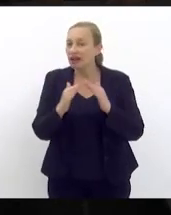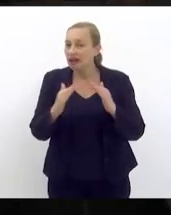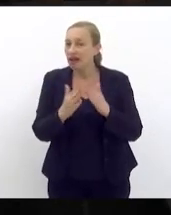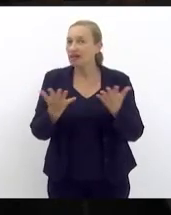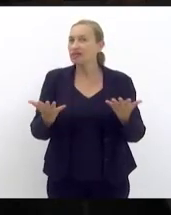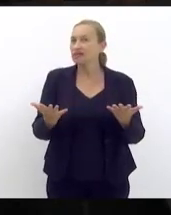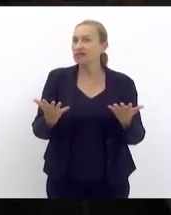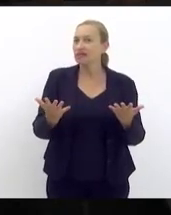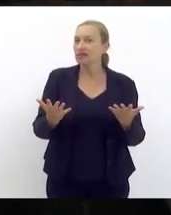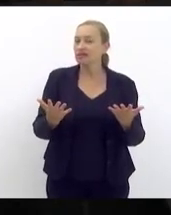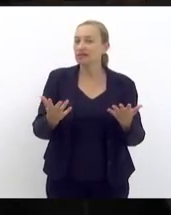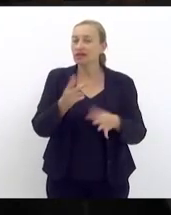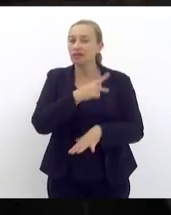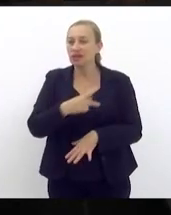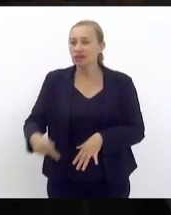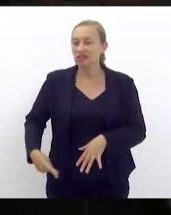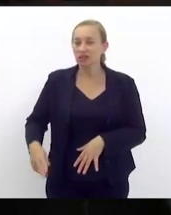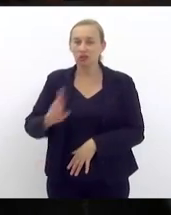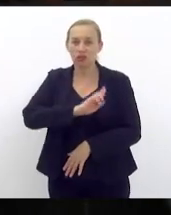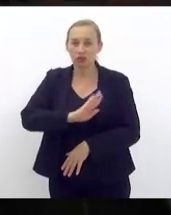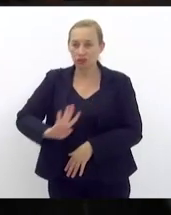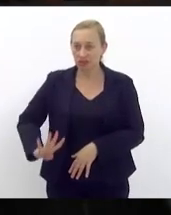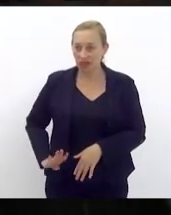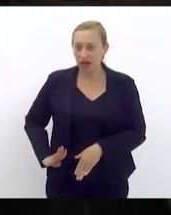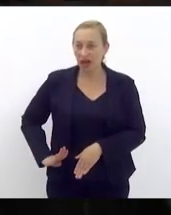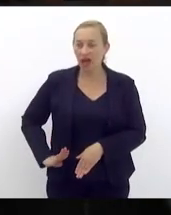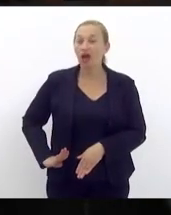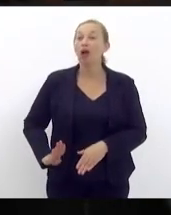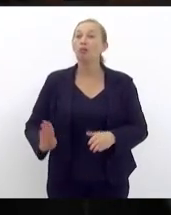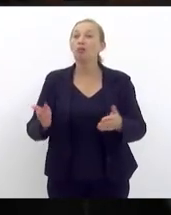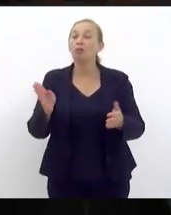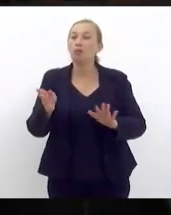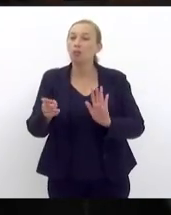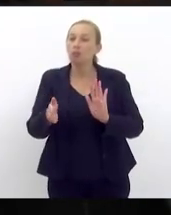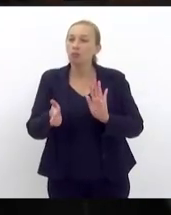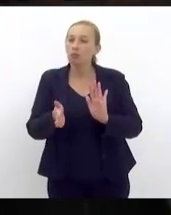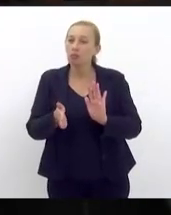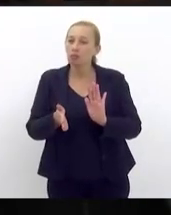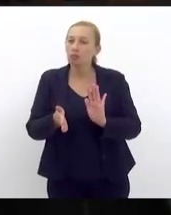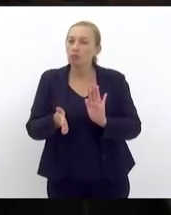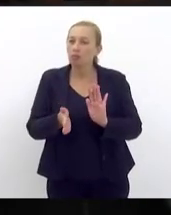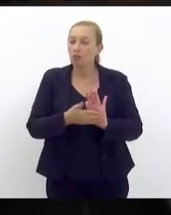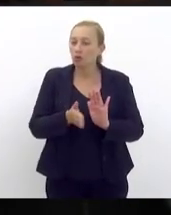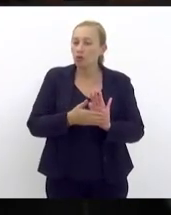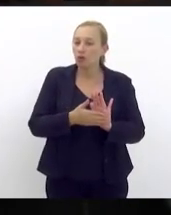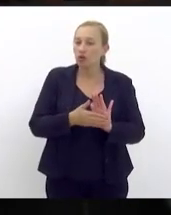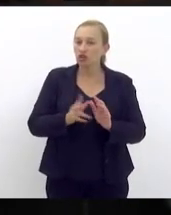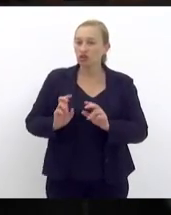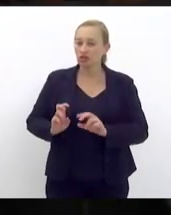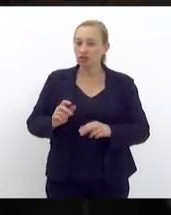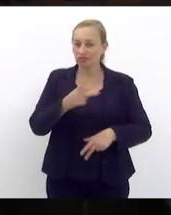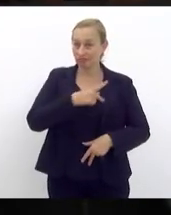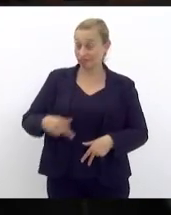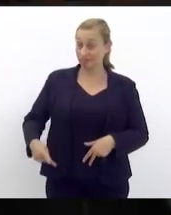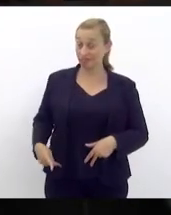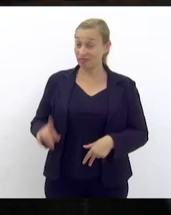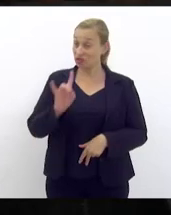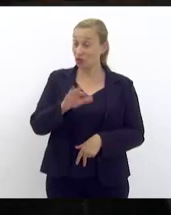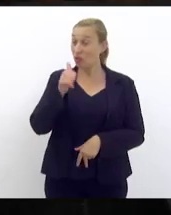nosso Barcelar ele está propondo que as mulheres presidam essa casa nesse mês de março e hoje é o dia da nossa